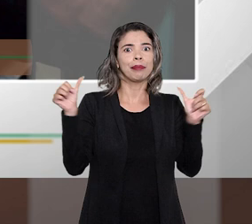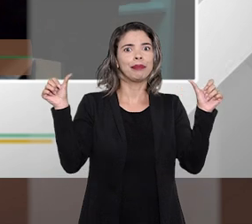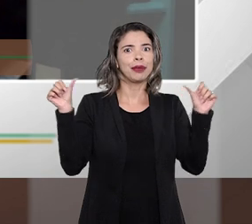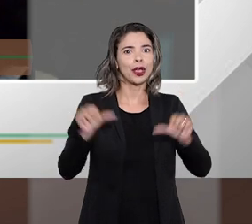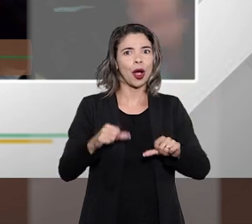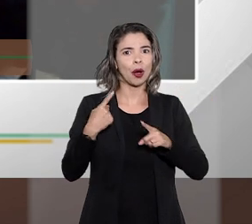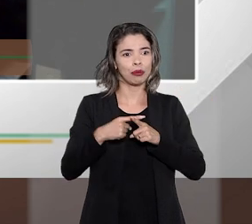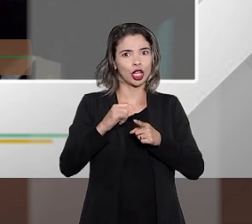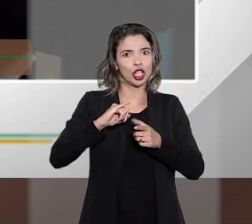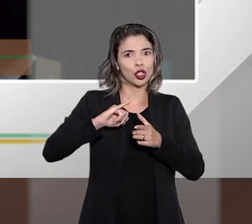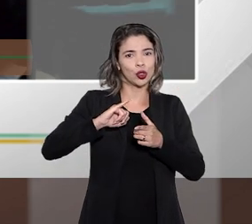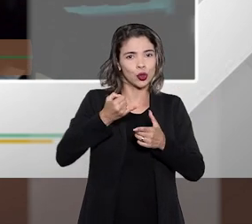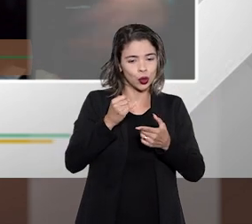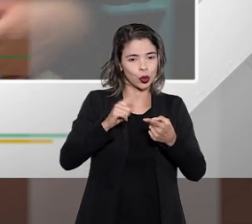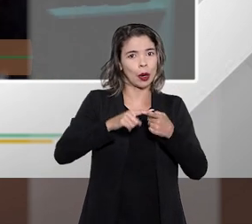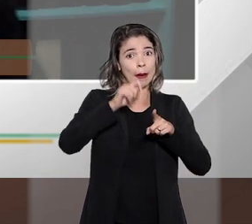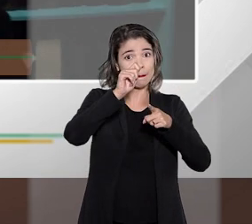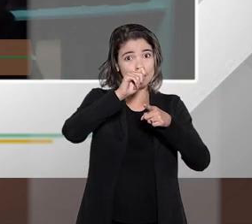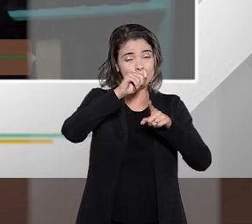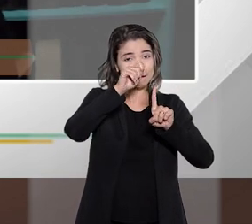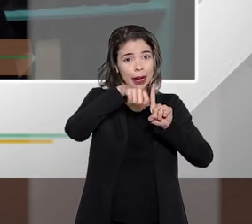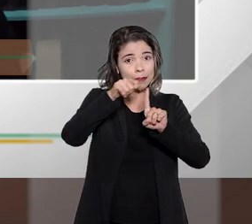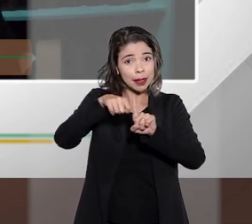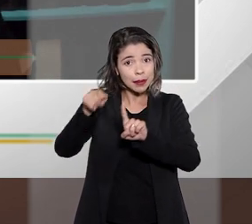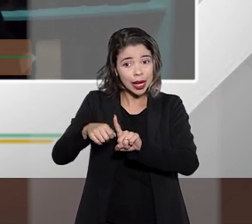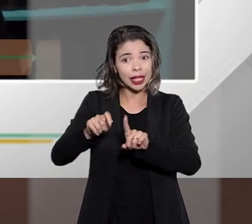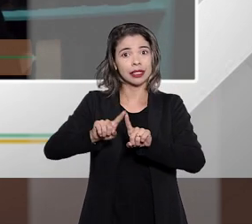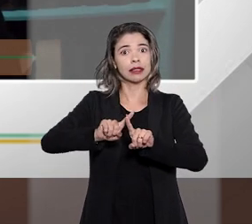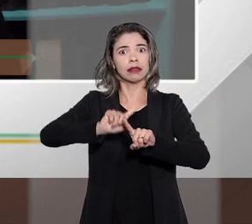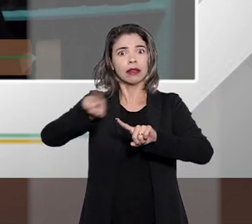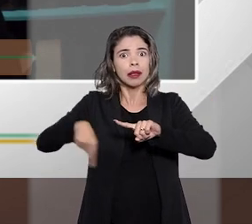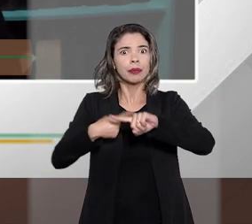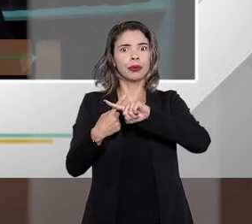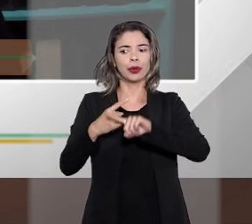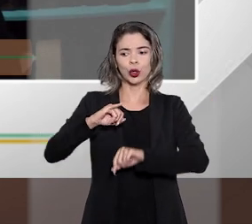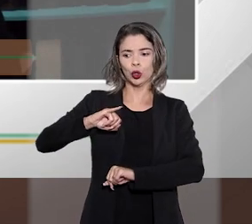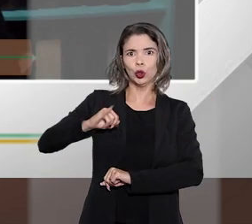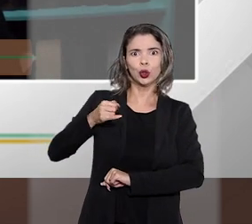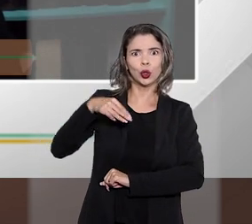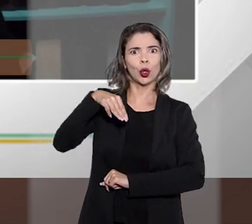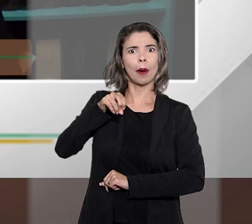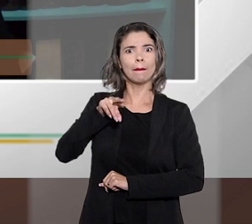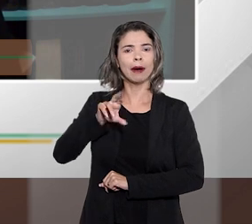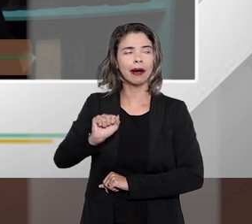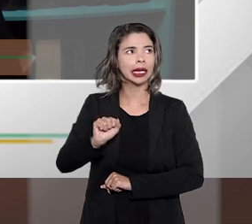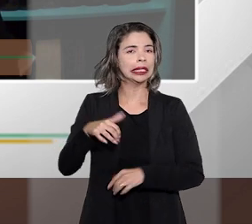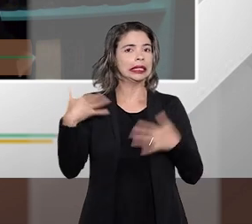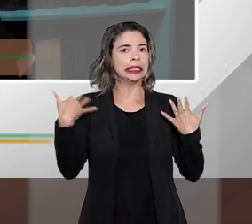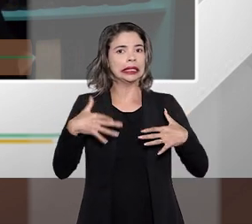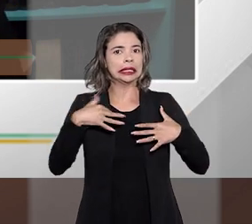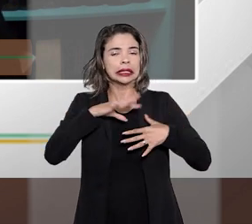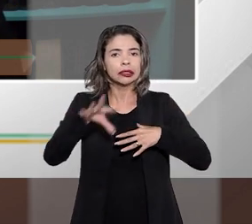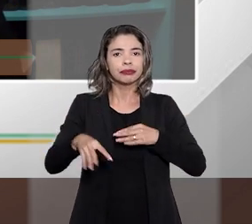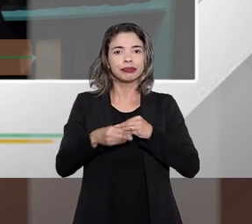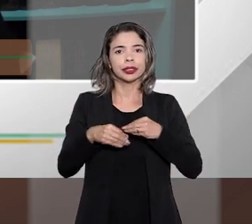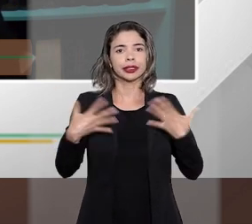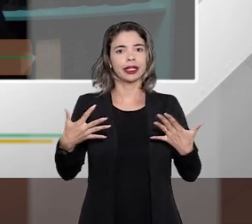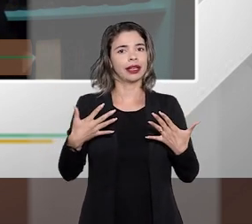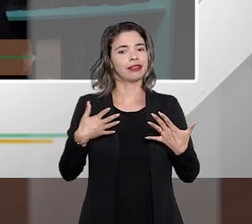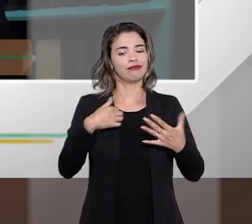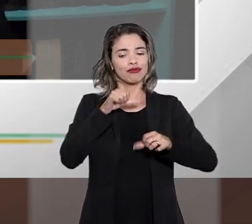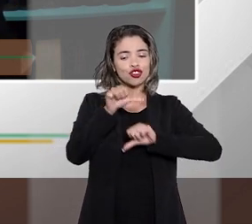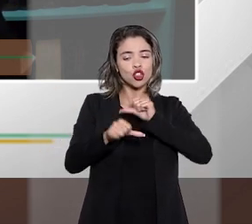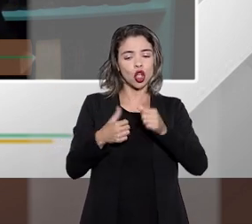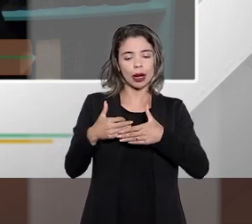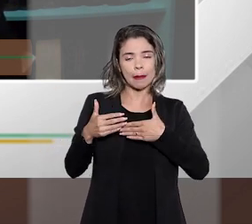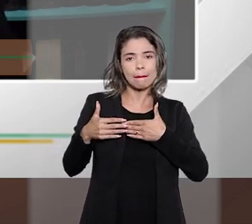juros vão se acumulando são juros sobre juros e ele acaba ficando impossível de pagar a dívida então ele tem que ter plena